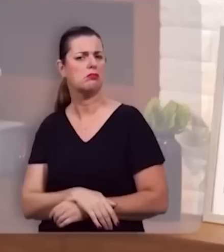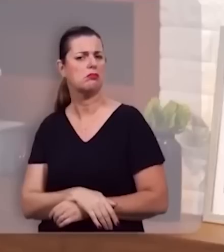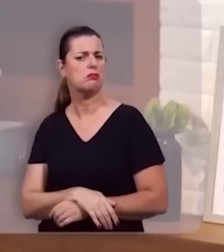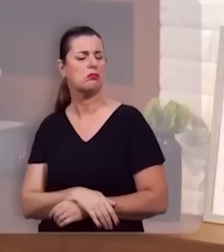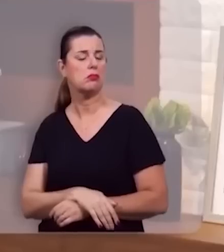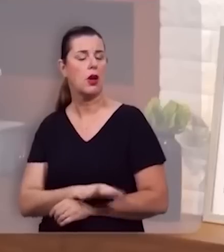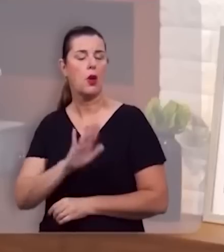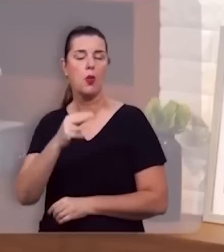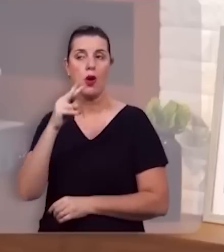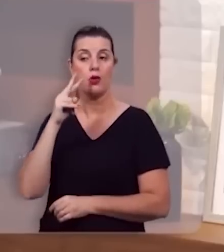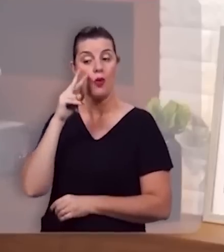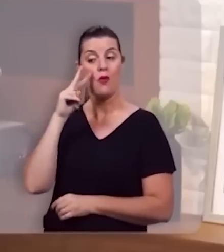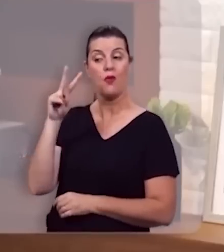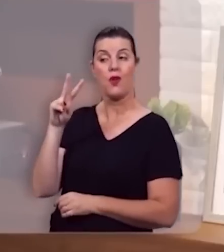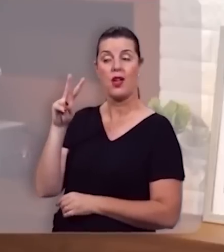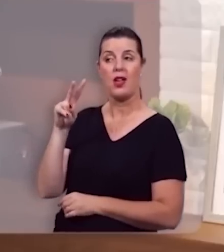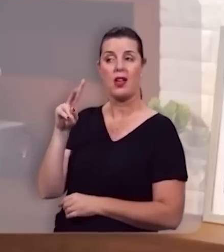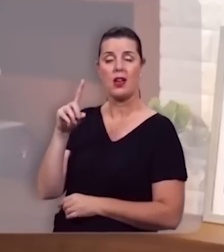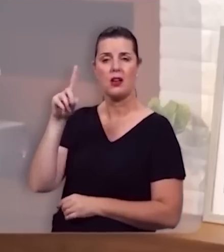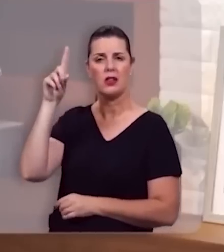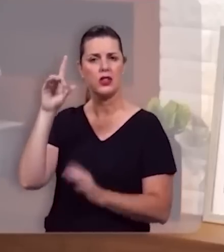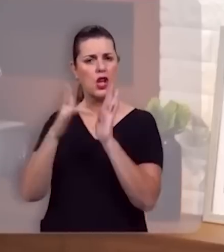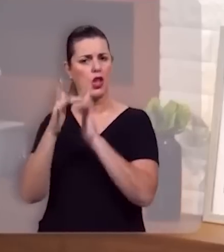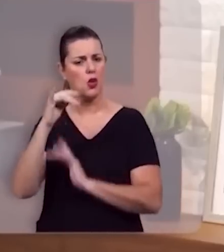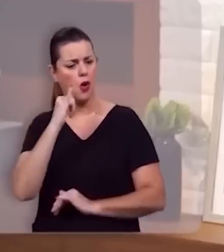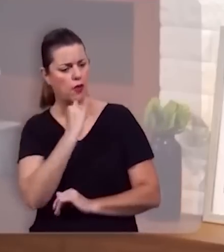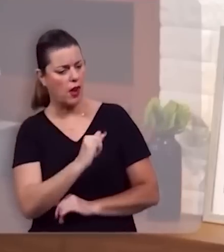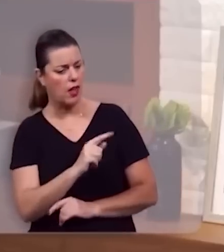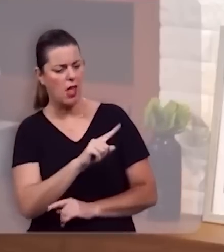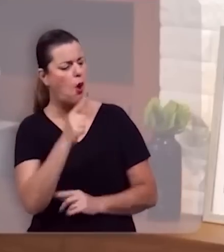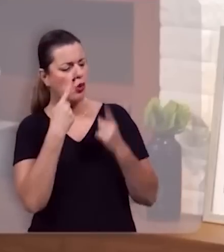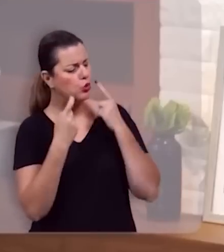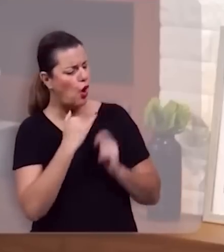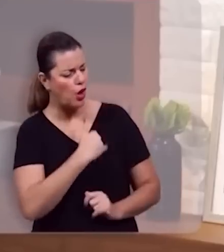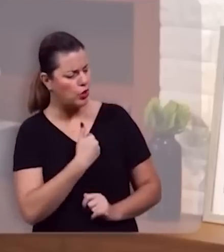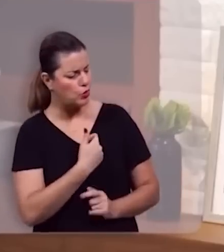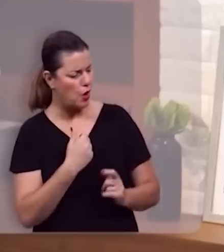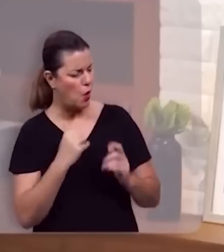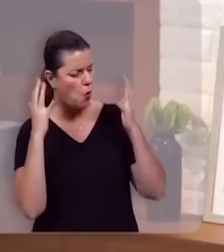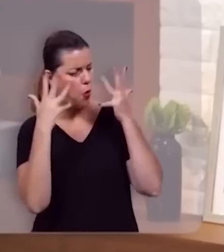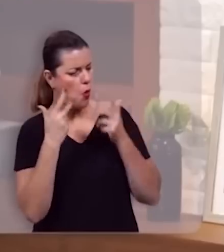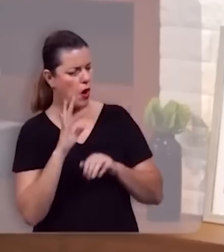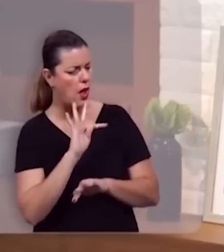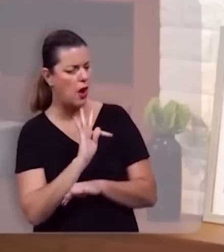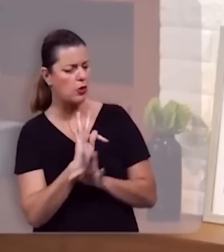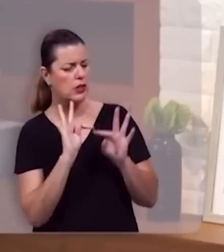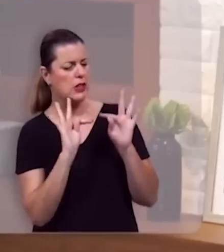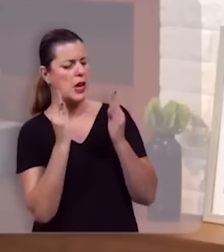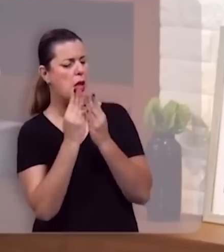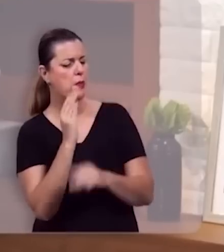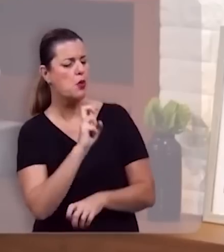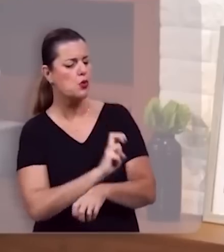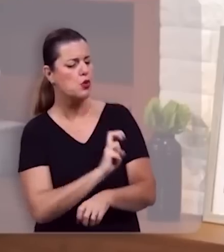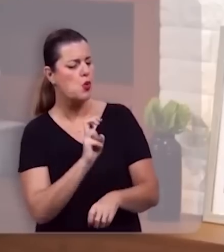Quando ele escuta uma voz, não chores João. Eis que o leão da tribo de Judá, a raiz de Davi, venceu para